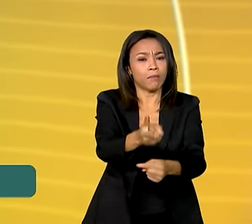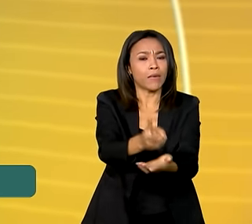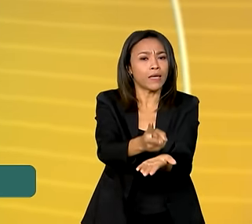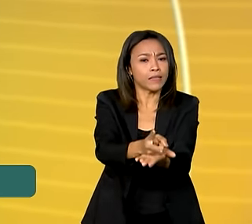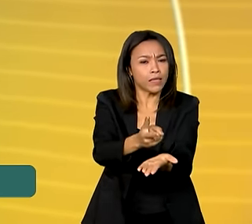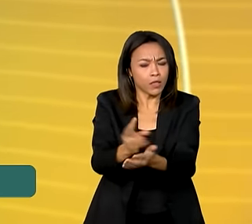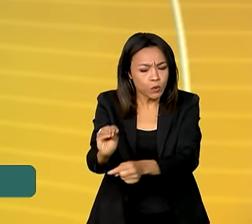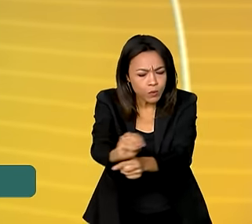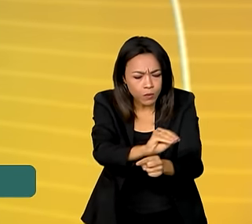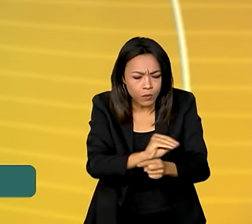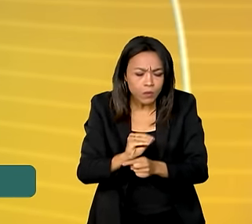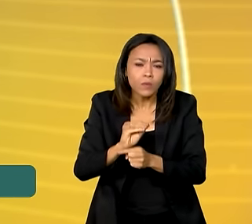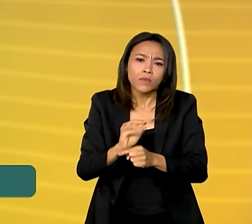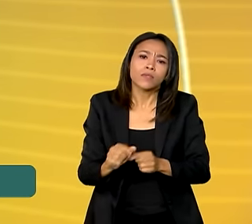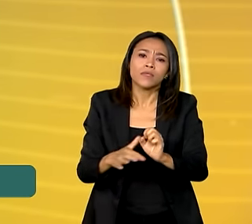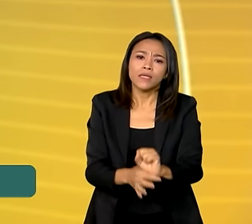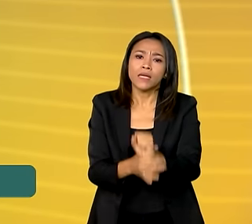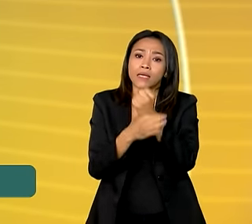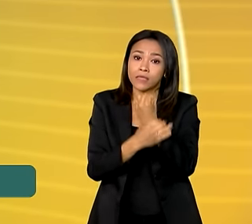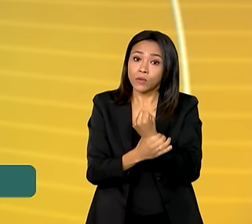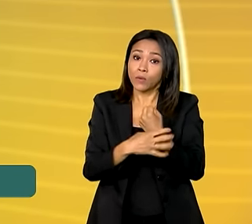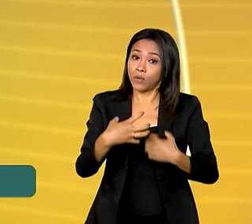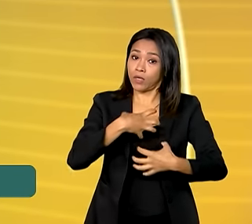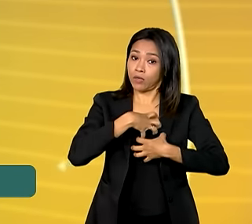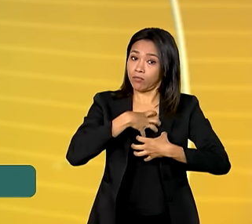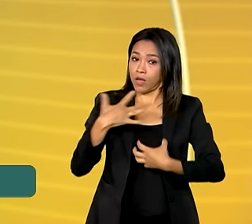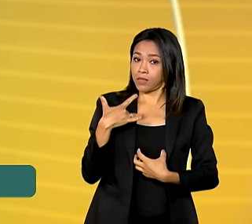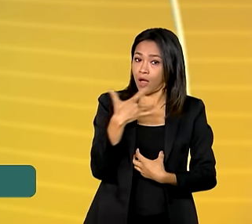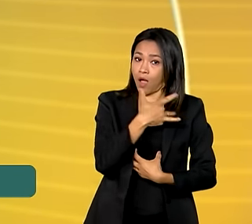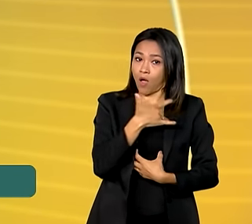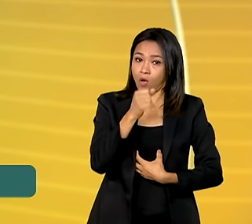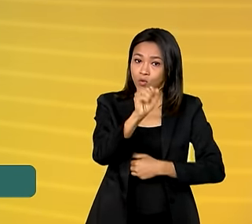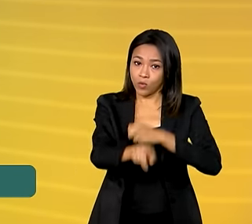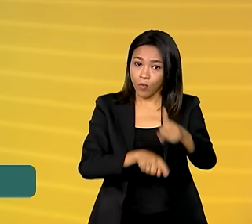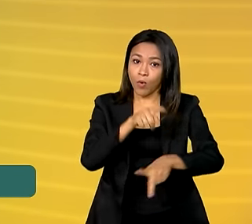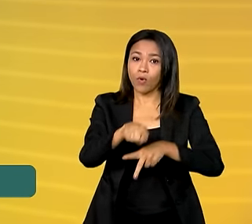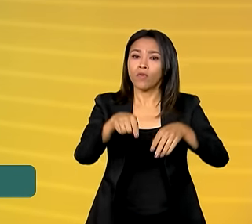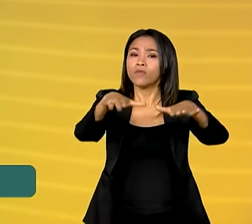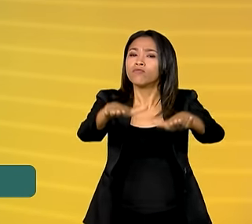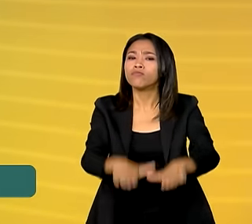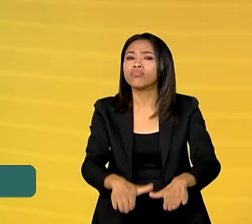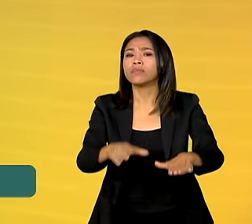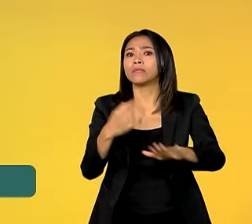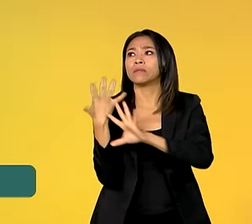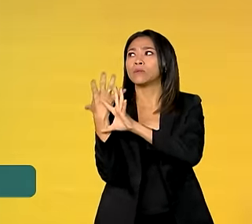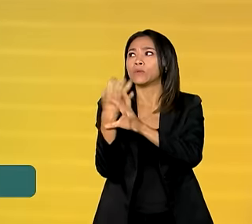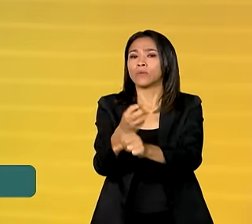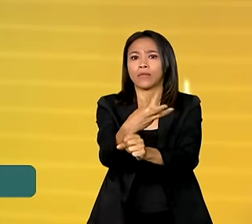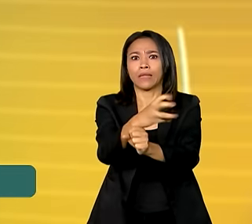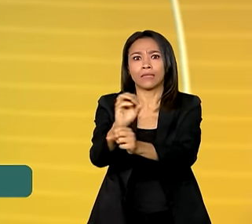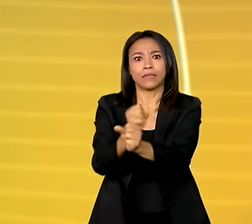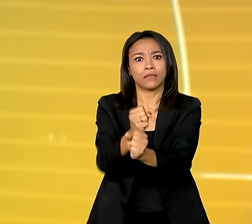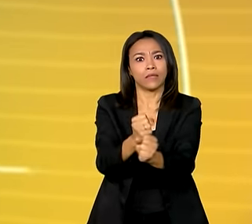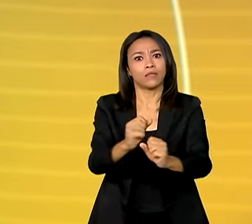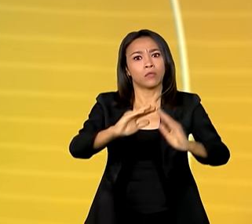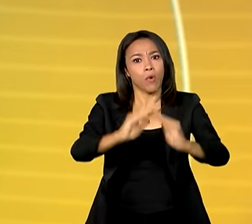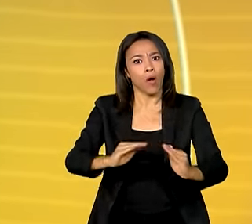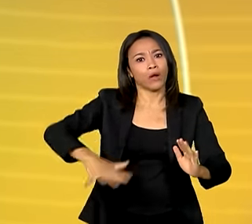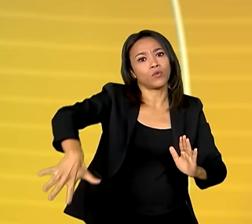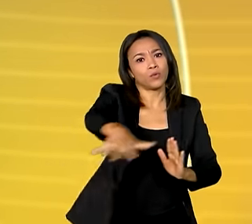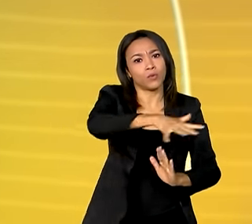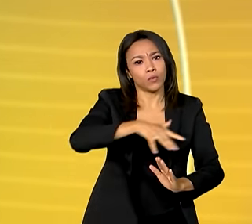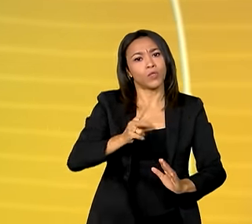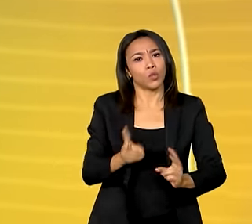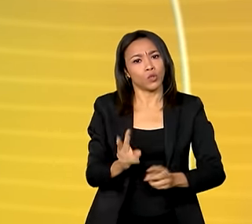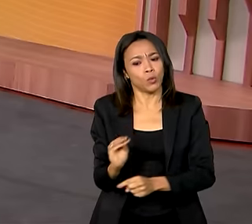natureza e asseguram o bem-estar do povo. A comunidade está no local há mais de 300 anos e toda a área segue